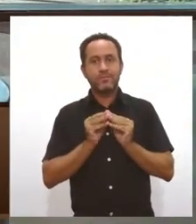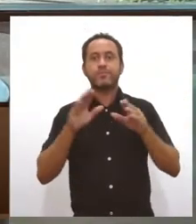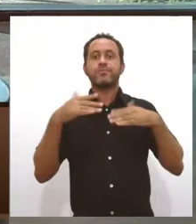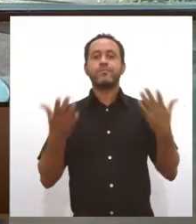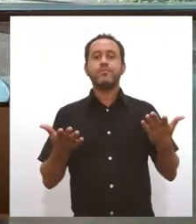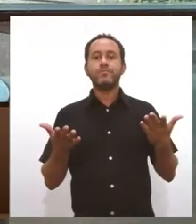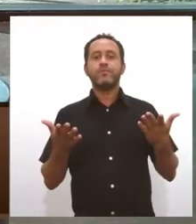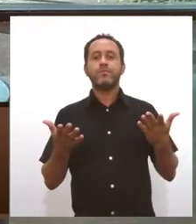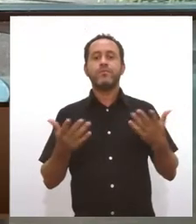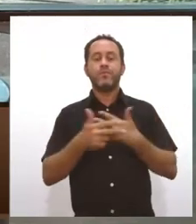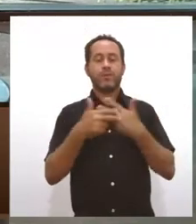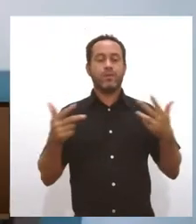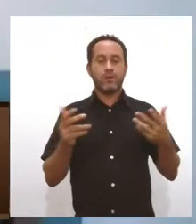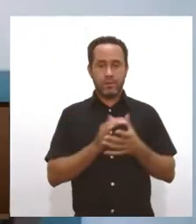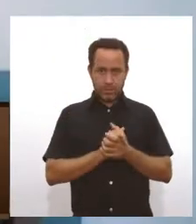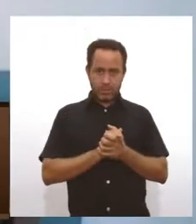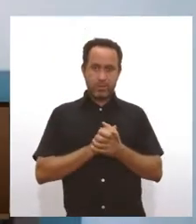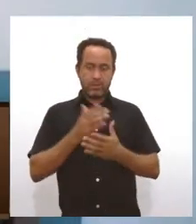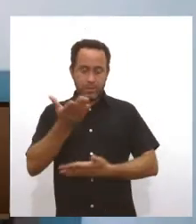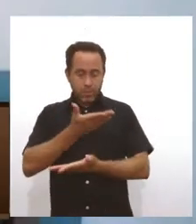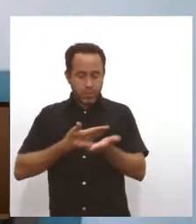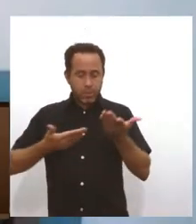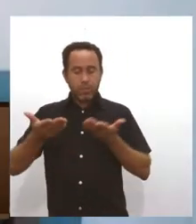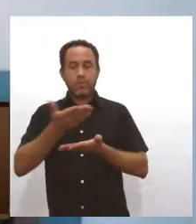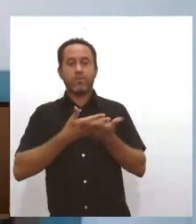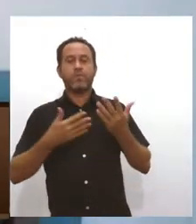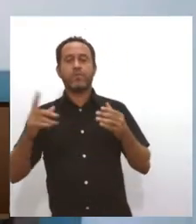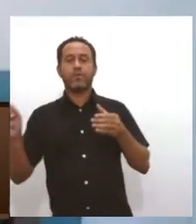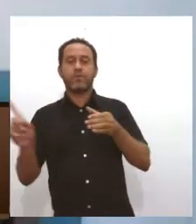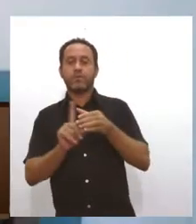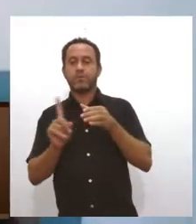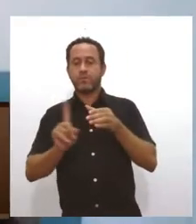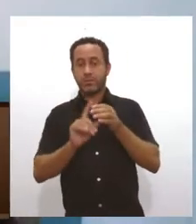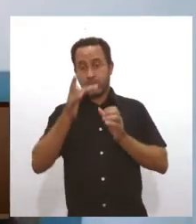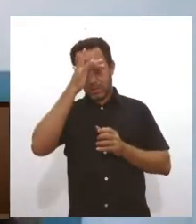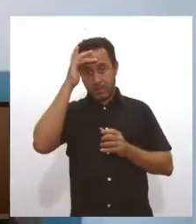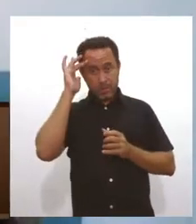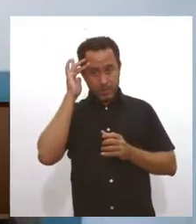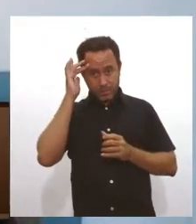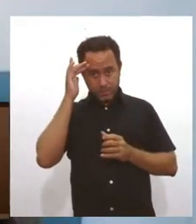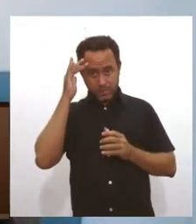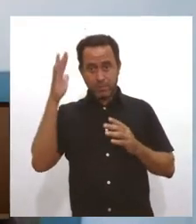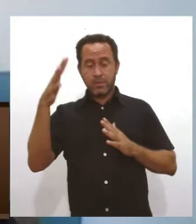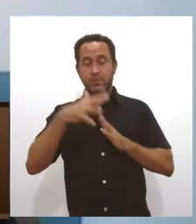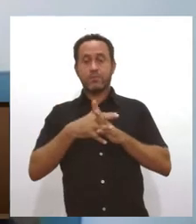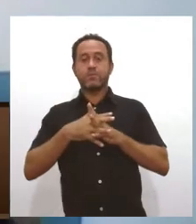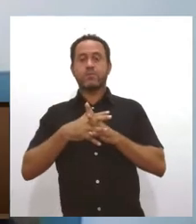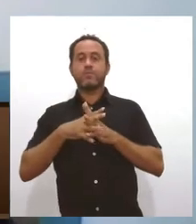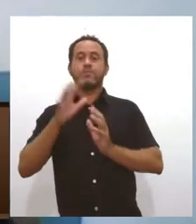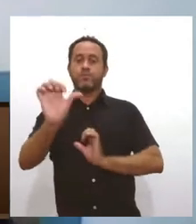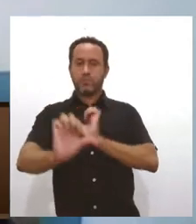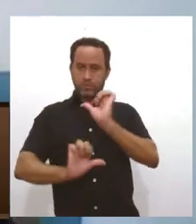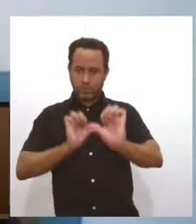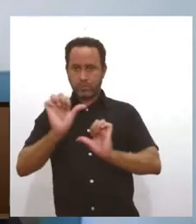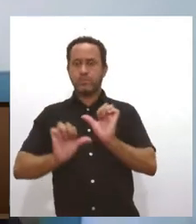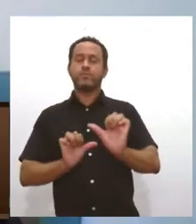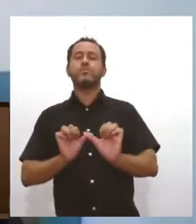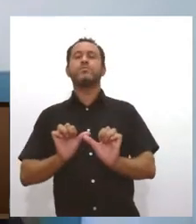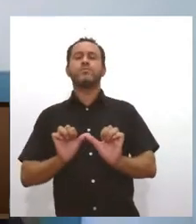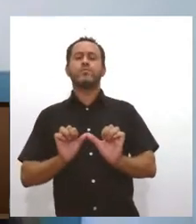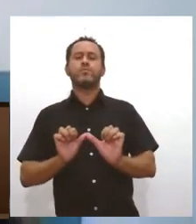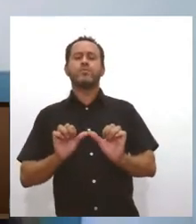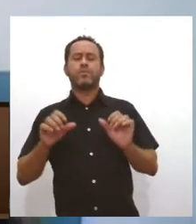essa questão do envolvimento e do engajamento das pessoas, Ela precisa se tornar algo mais orgânico, né?